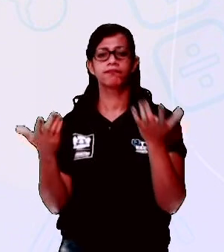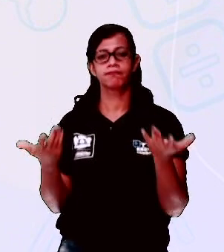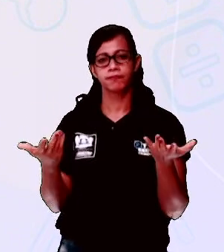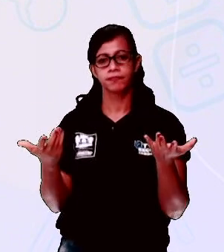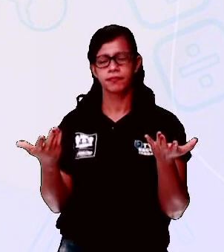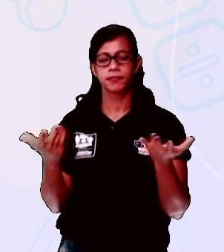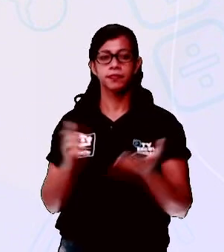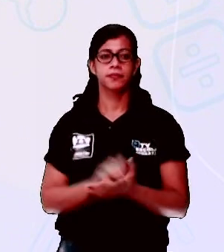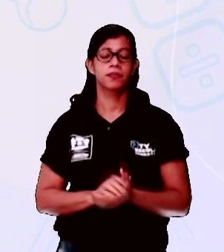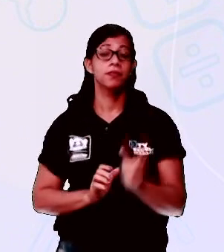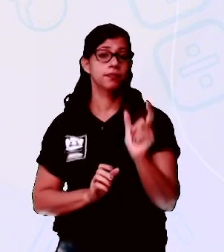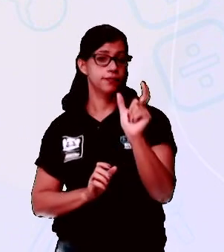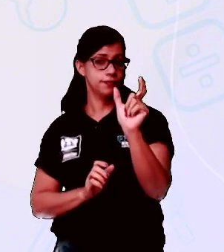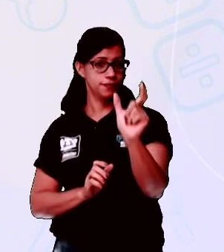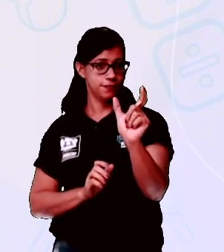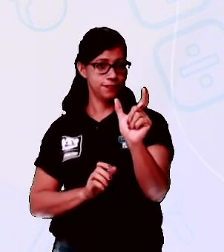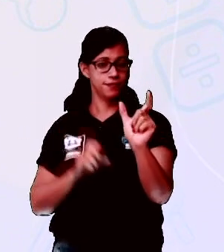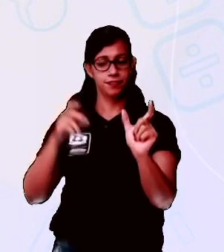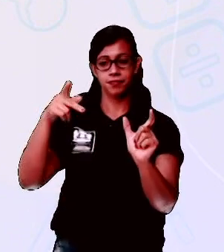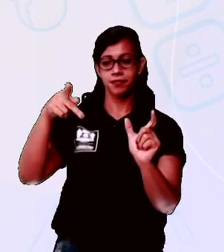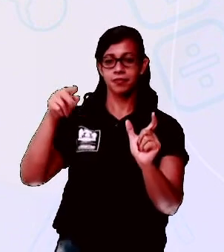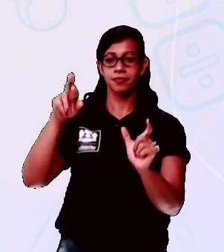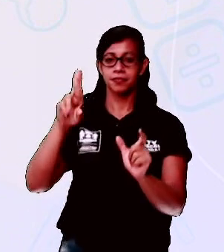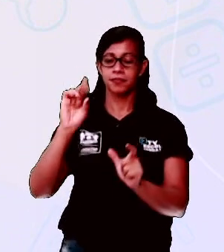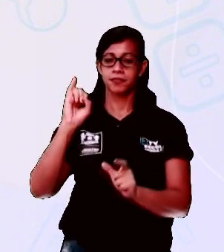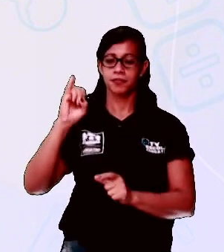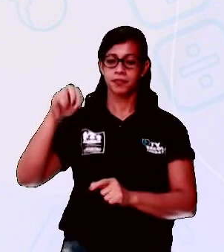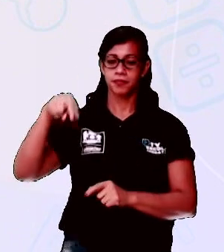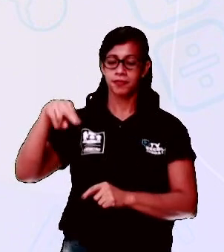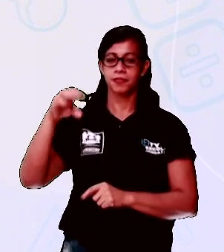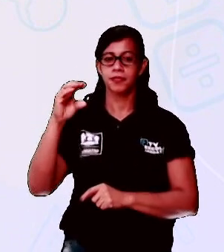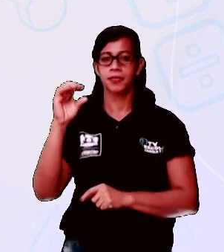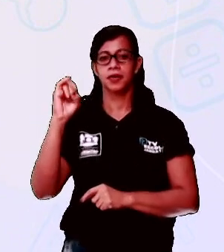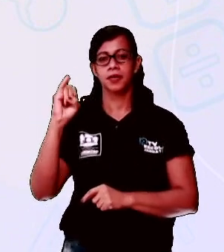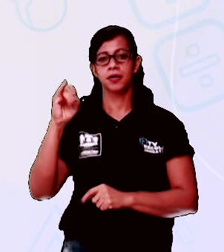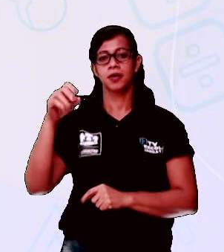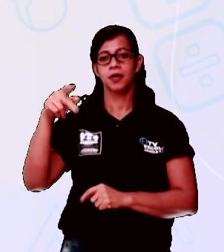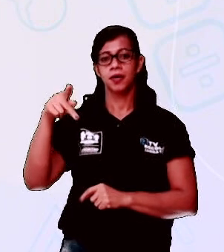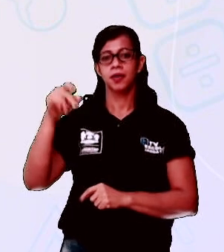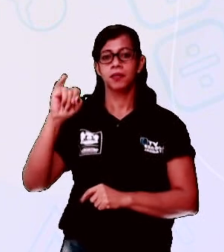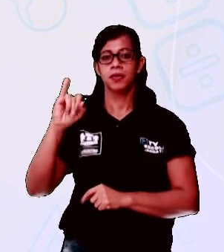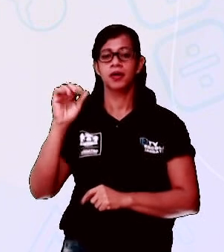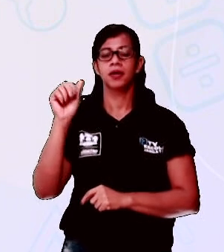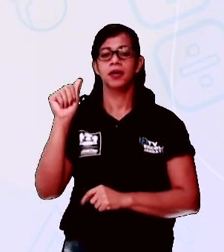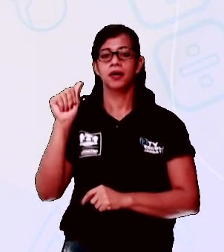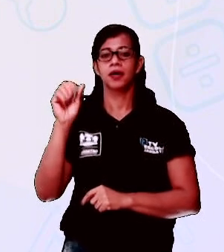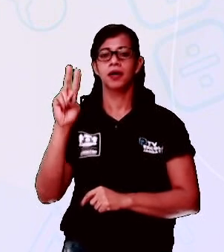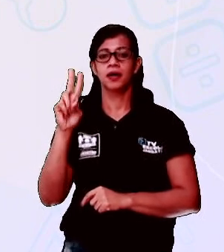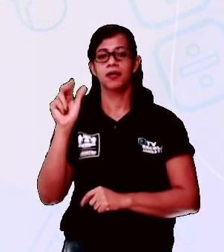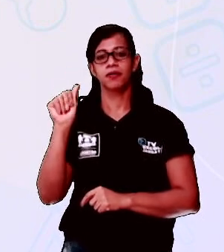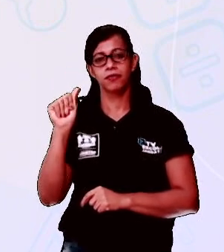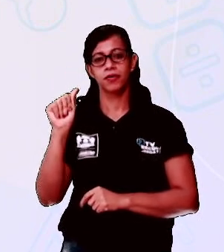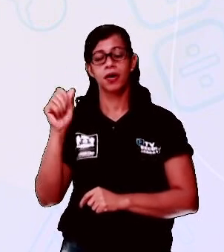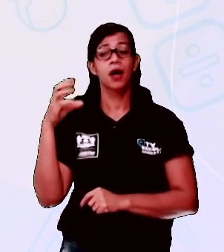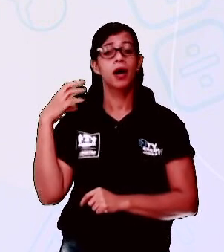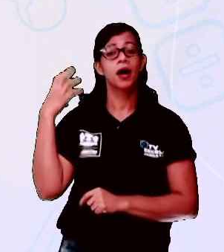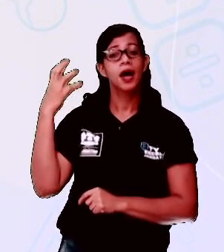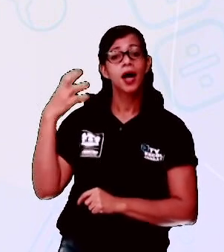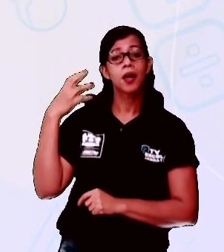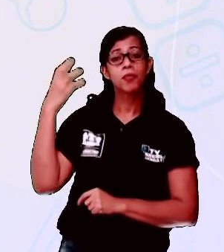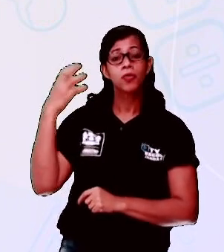Ela é completada por principiava. A música principiava no salão. Ou seja, ela